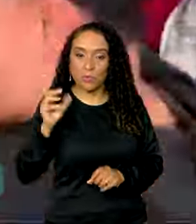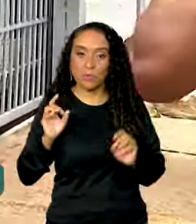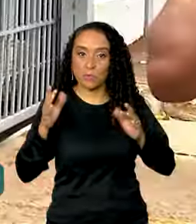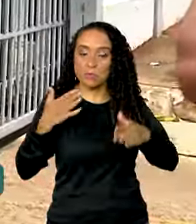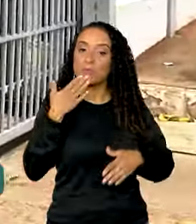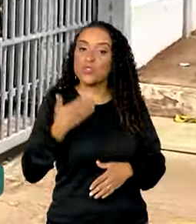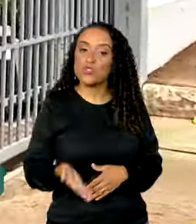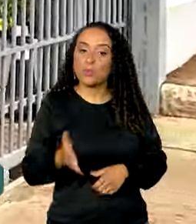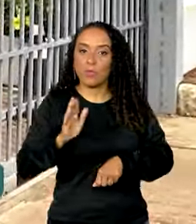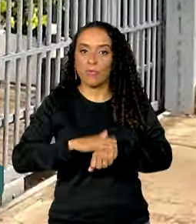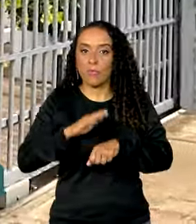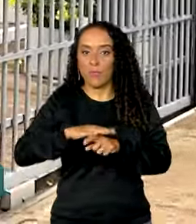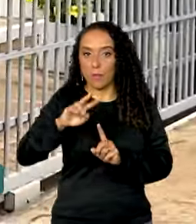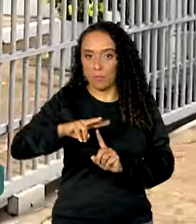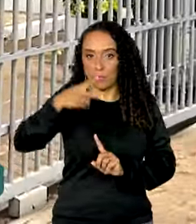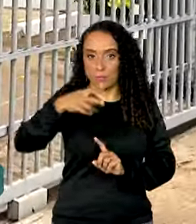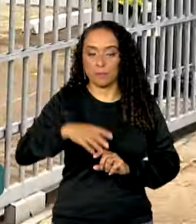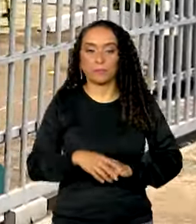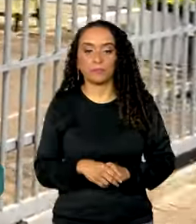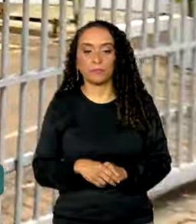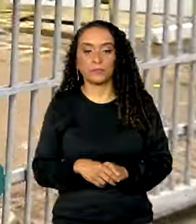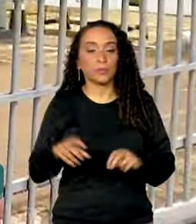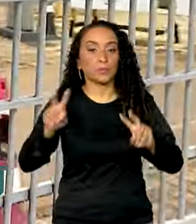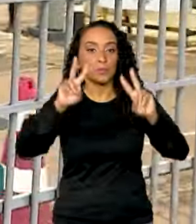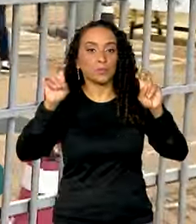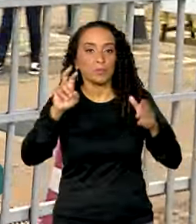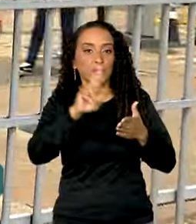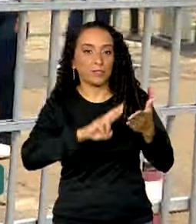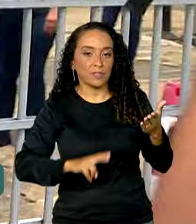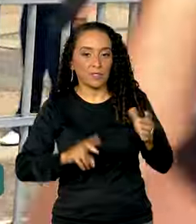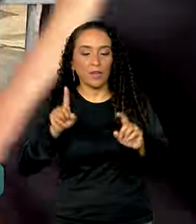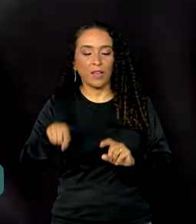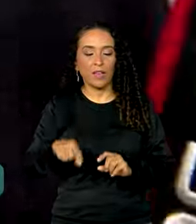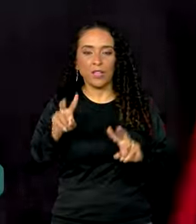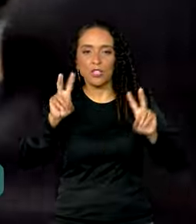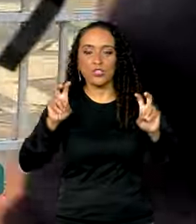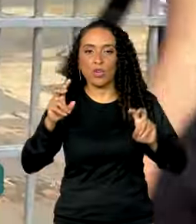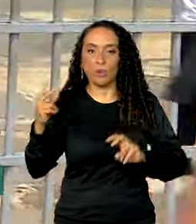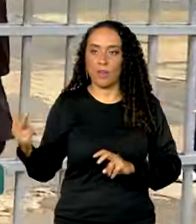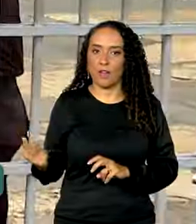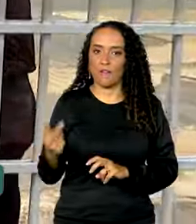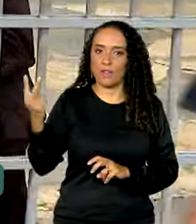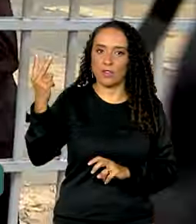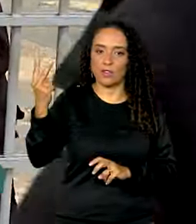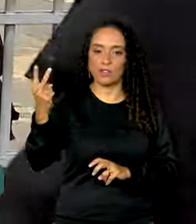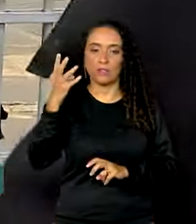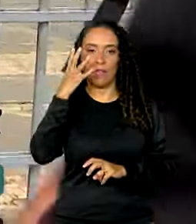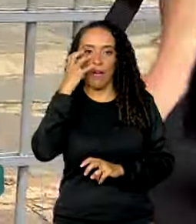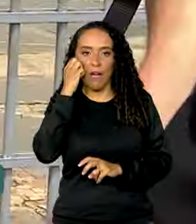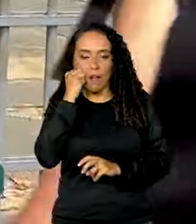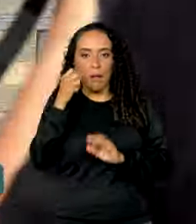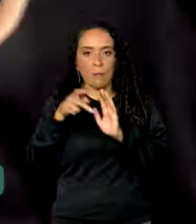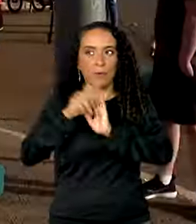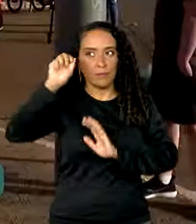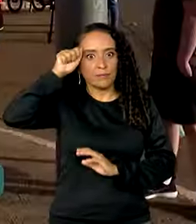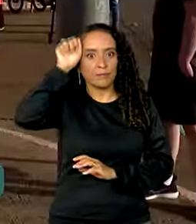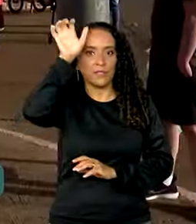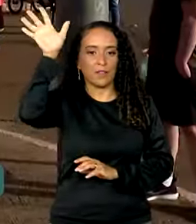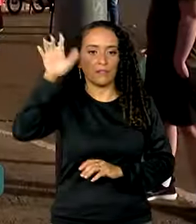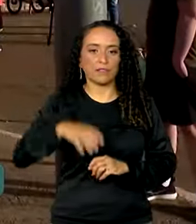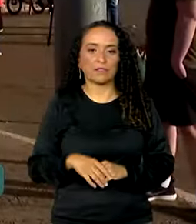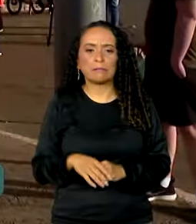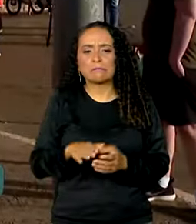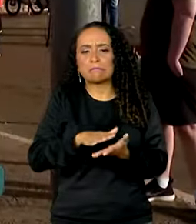solicitaram tempo adicional. O tema da redação foi sobre a valorização da herança africana. Nada